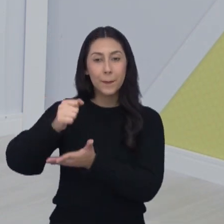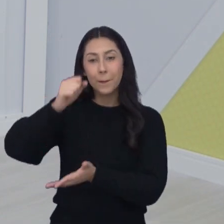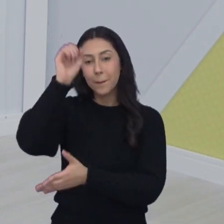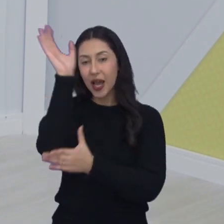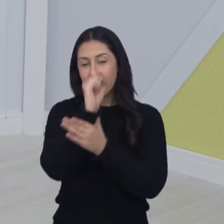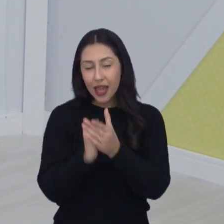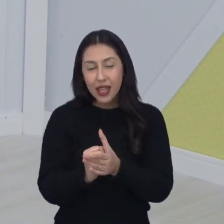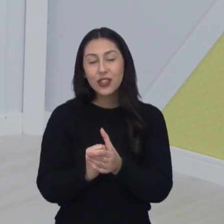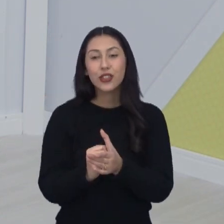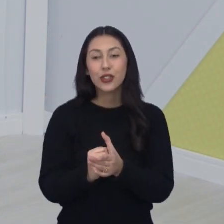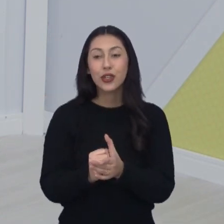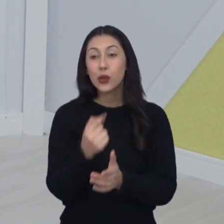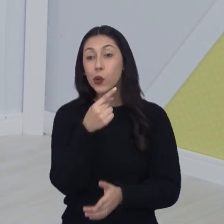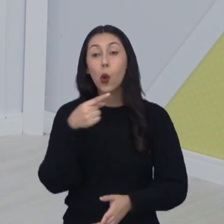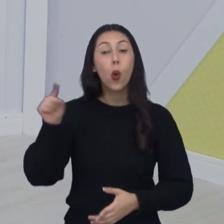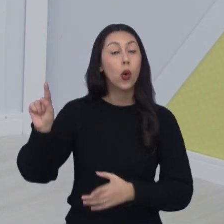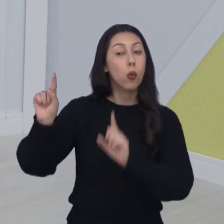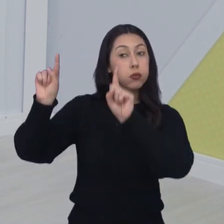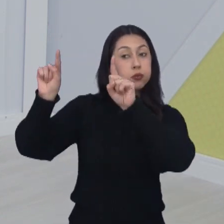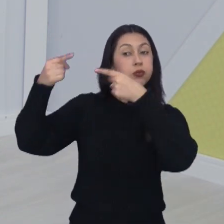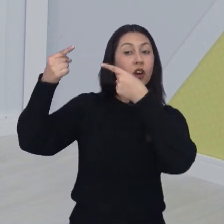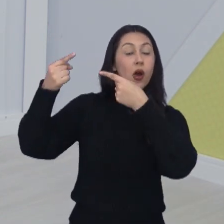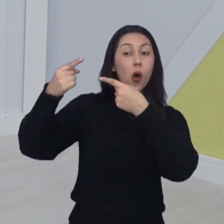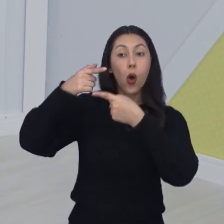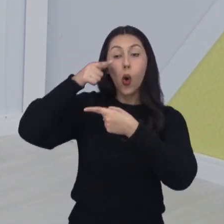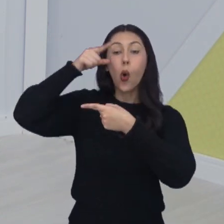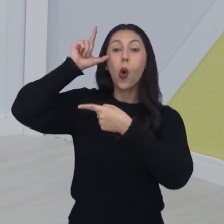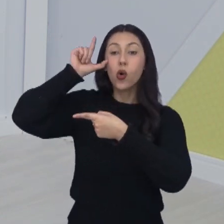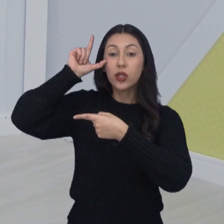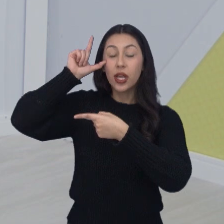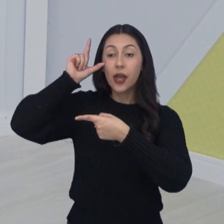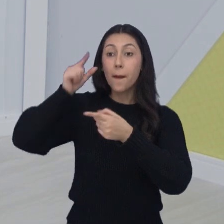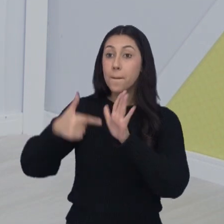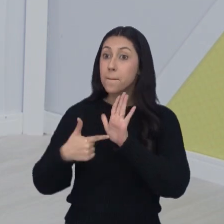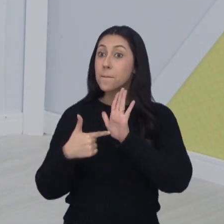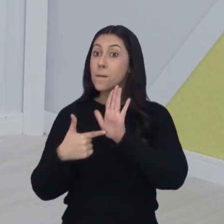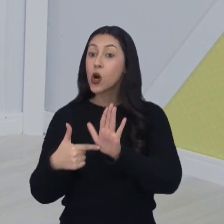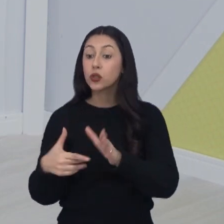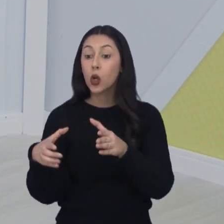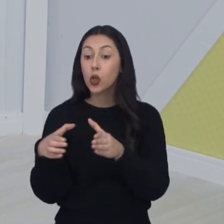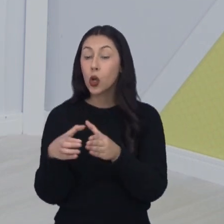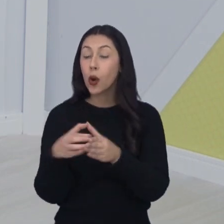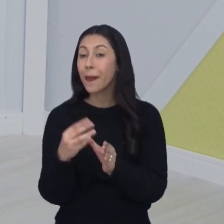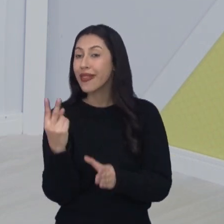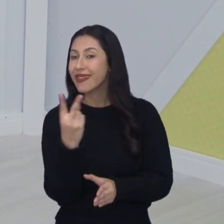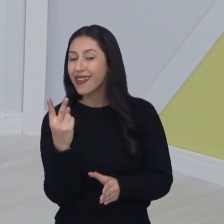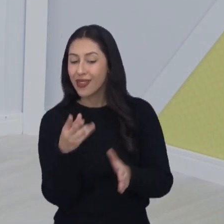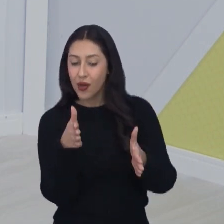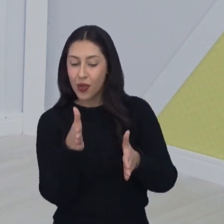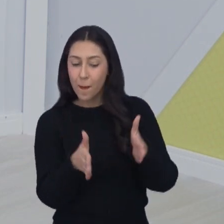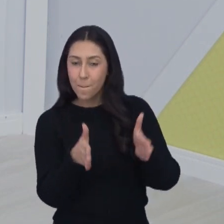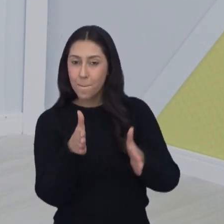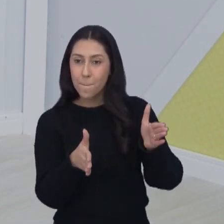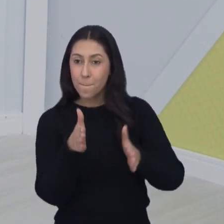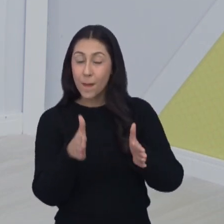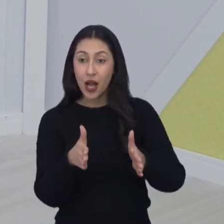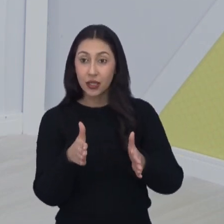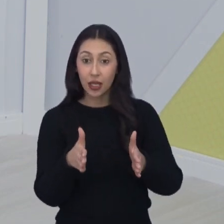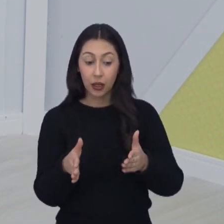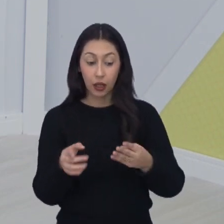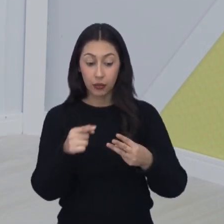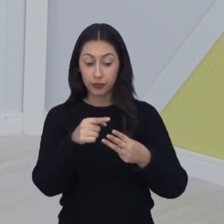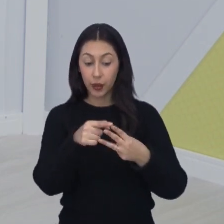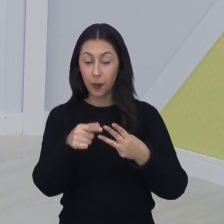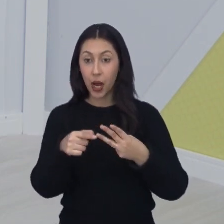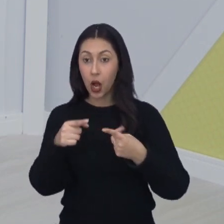Com os últimos jogos disputados ontem, foram definidos os times que vão disputar a segunda fase da competição na série ouro, prata e bronze